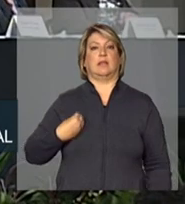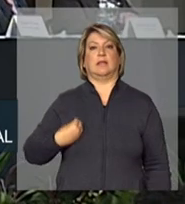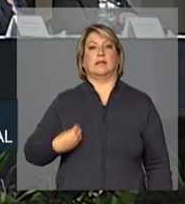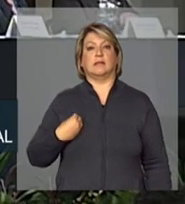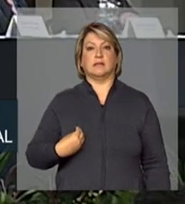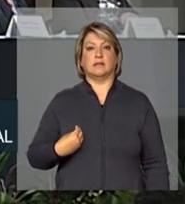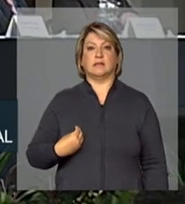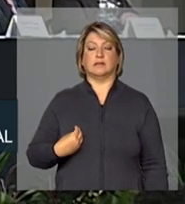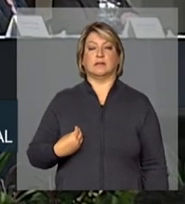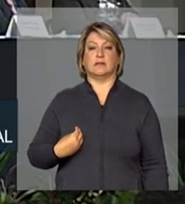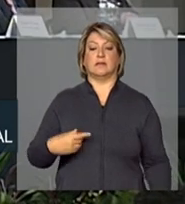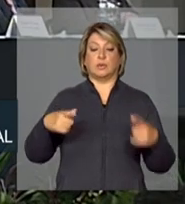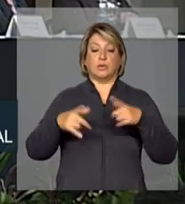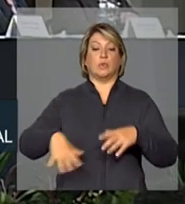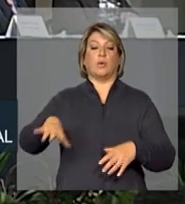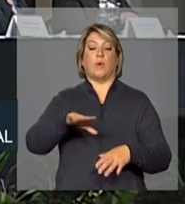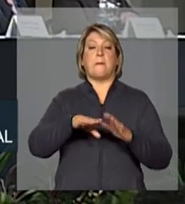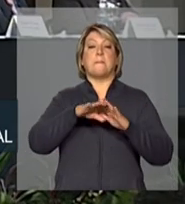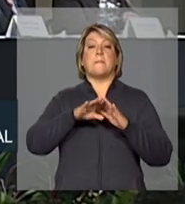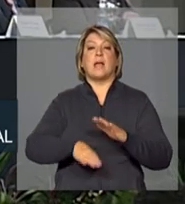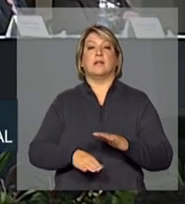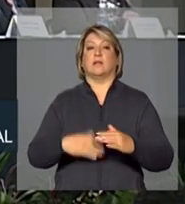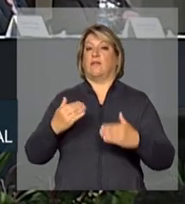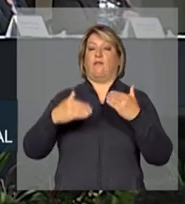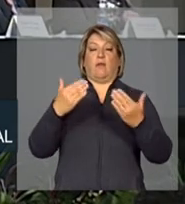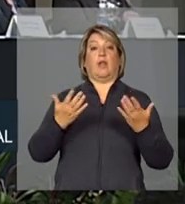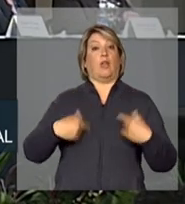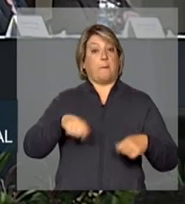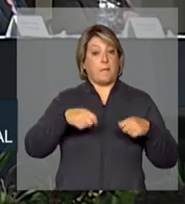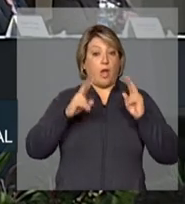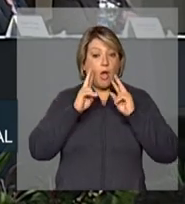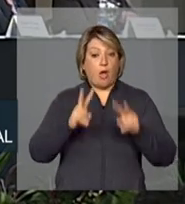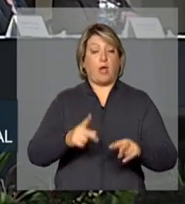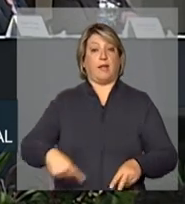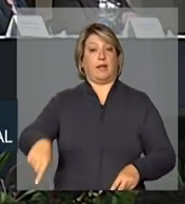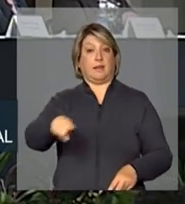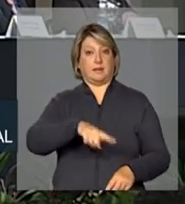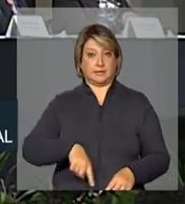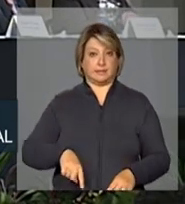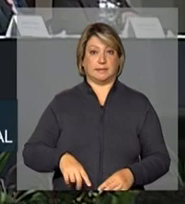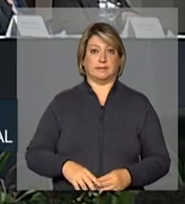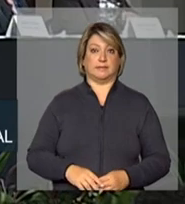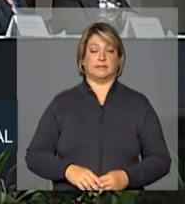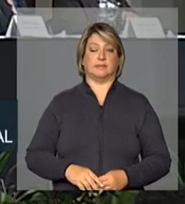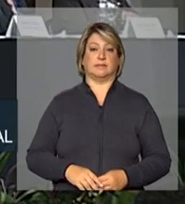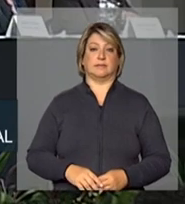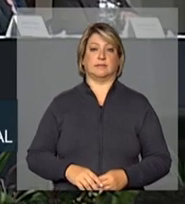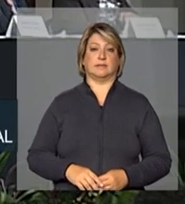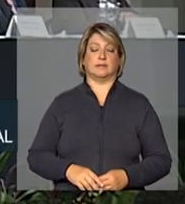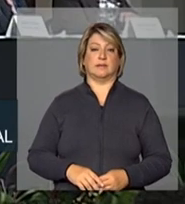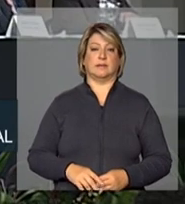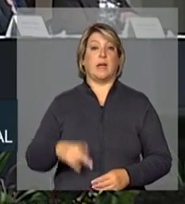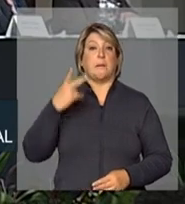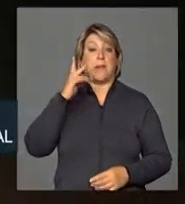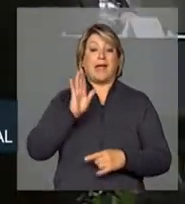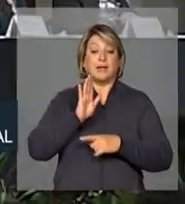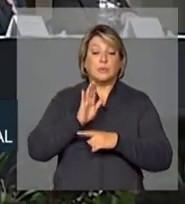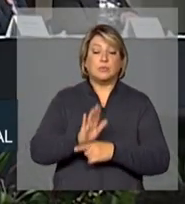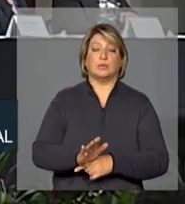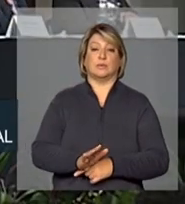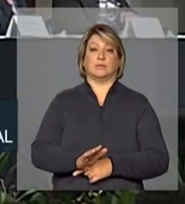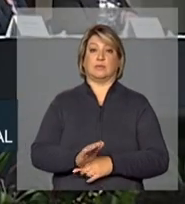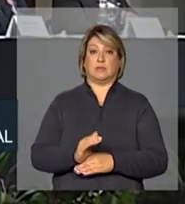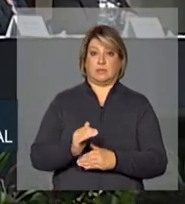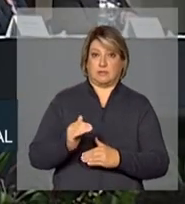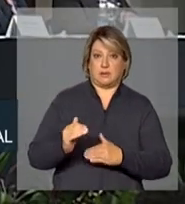nas regiões menos desenvolvidas nós temos que olhá-las para desenvolver